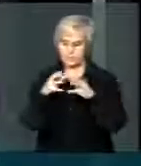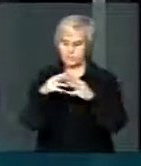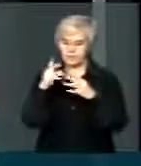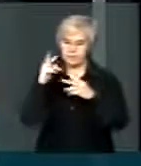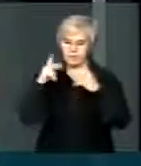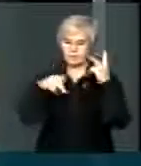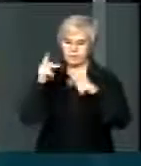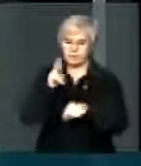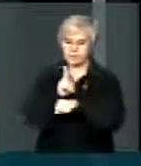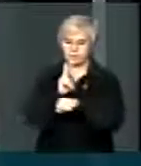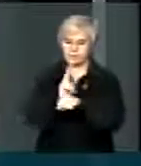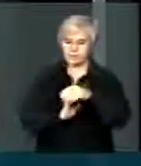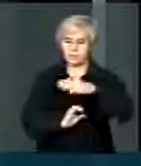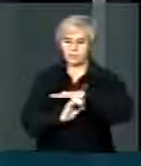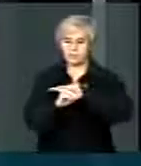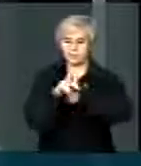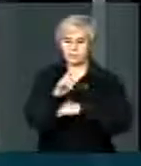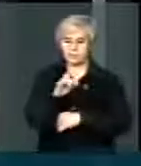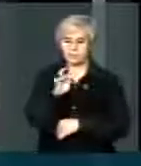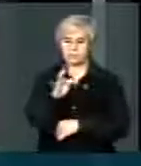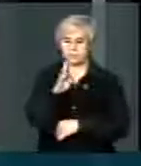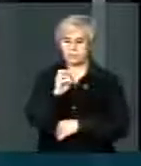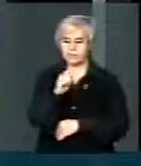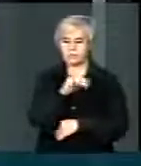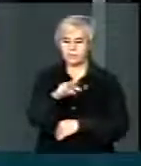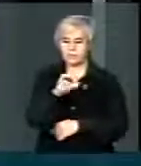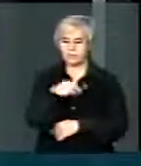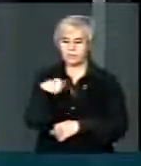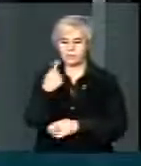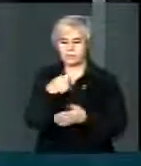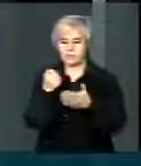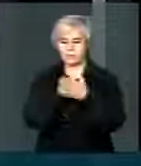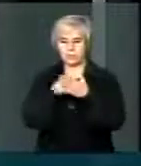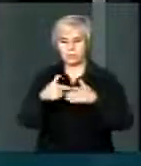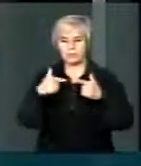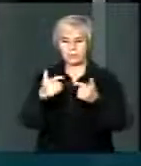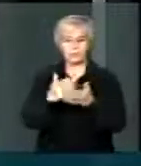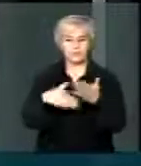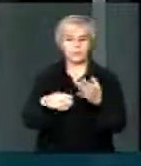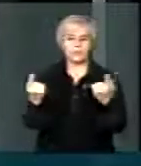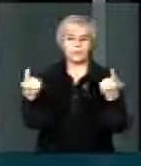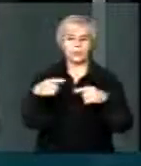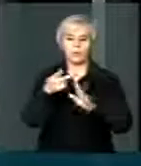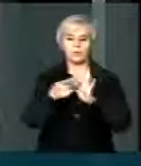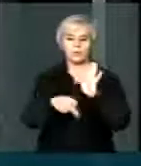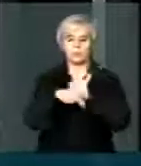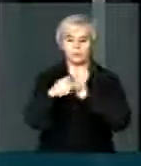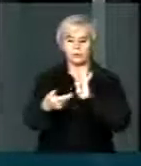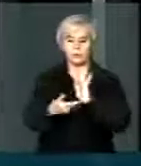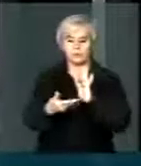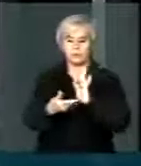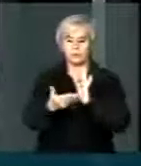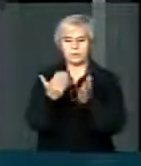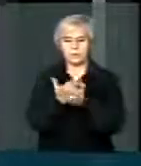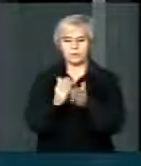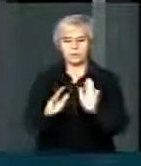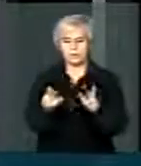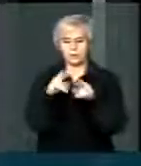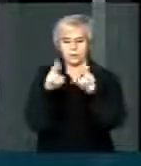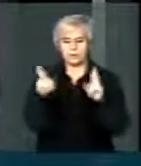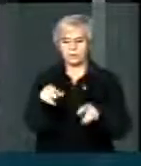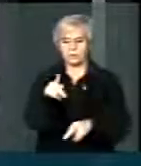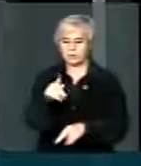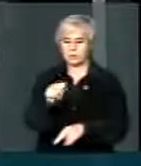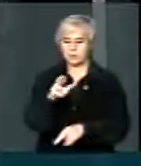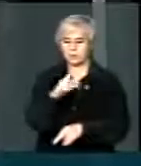Defesa da Petrobras, faremos todo o movimento contra esses projetos que existem nessa casa, para acabar o regime de partilha